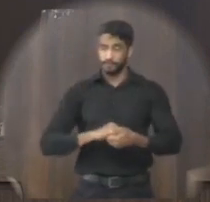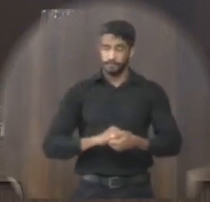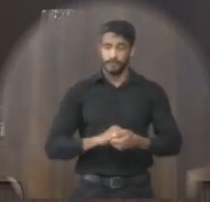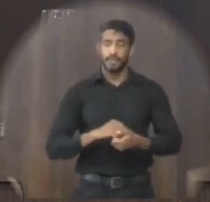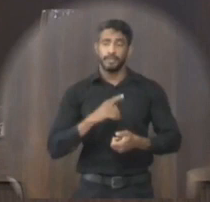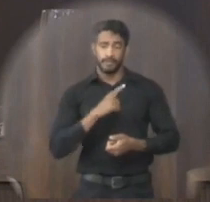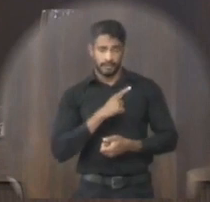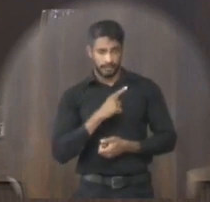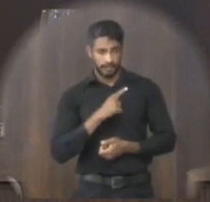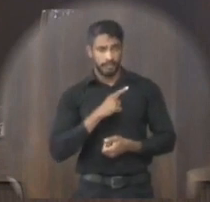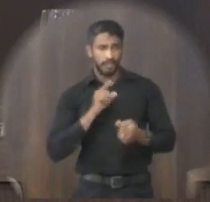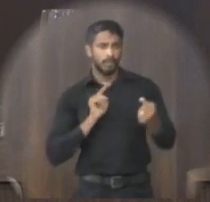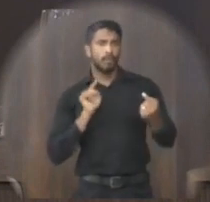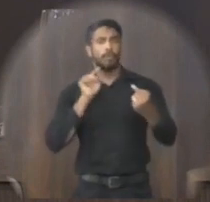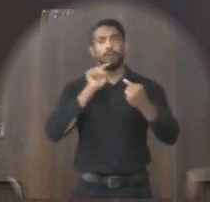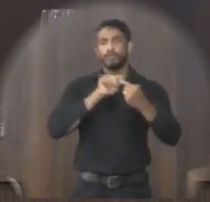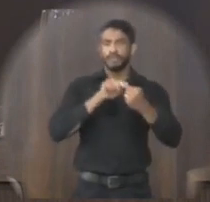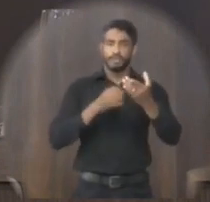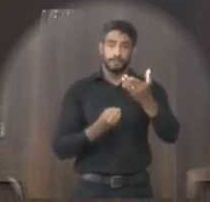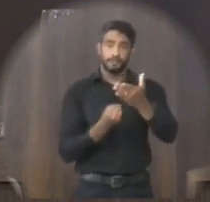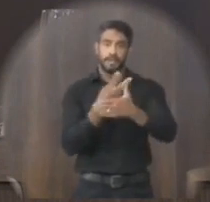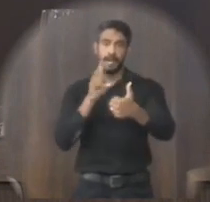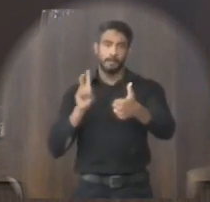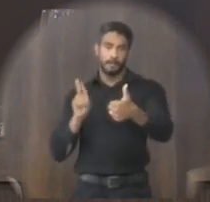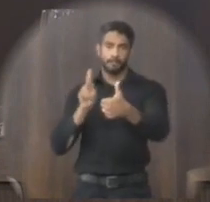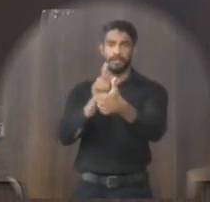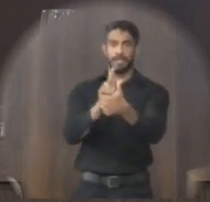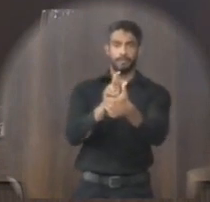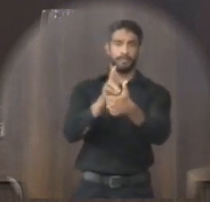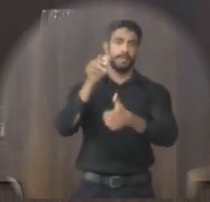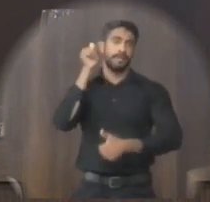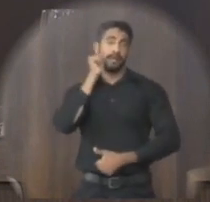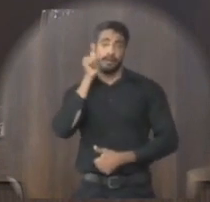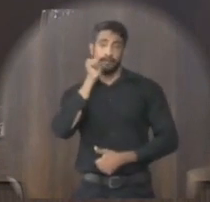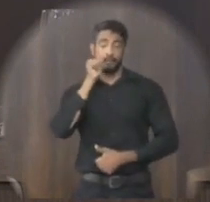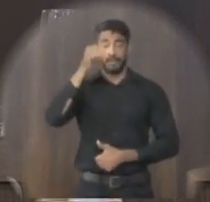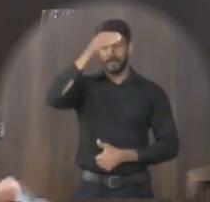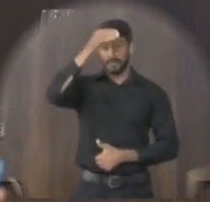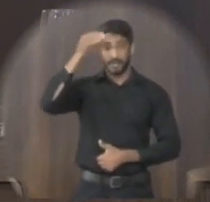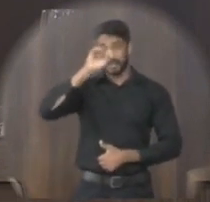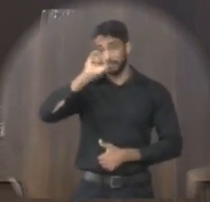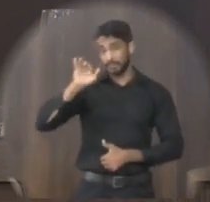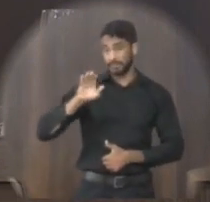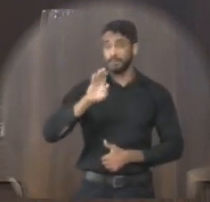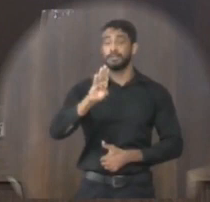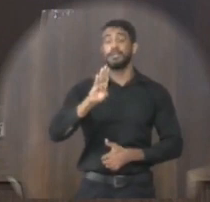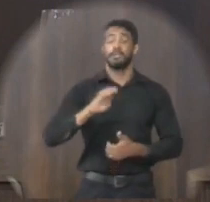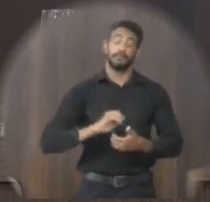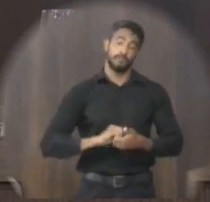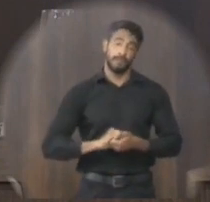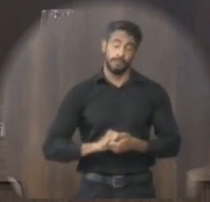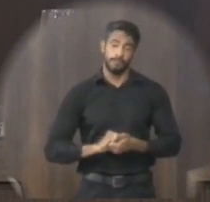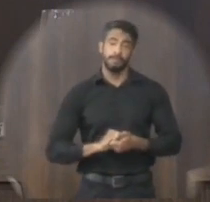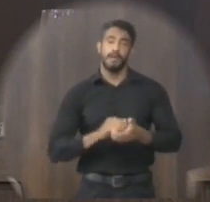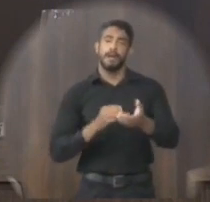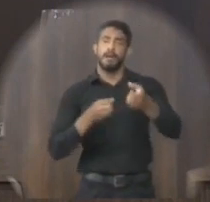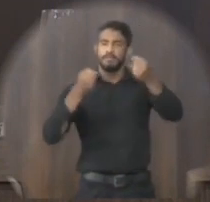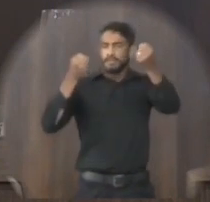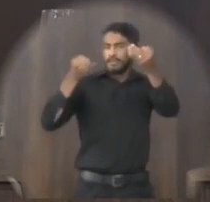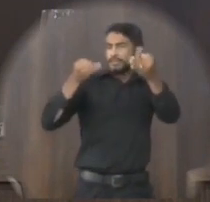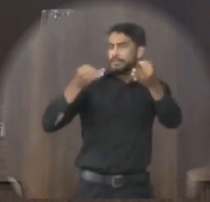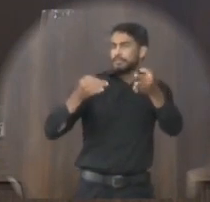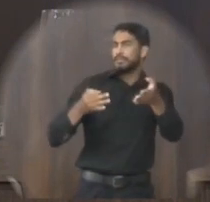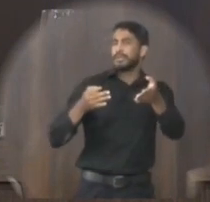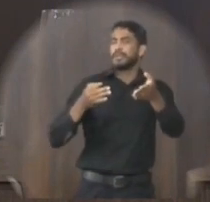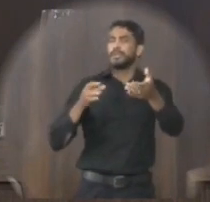que tem por objetivo criar a procuradoria da mulher na Câmara Municipal de Janaúba e da outras providências, estabelecendo que a